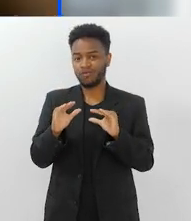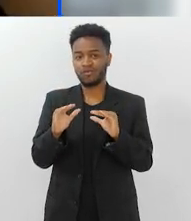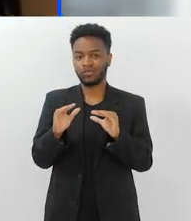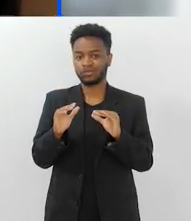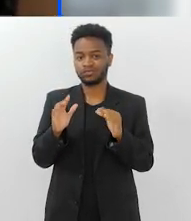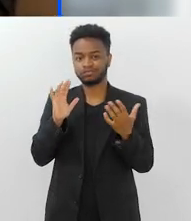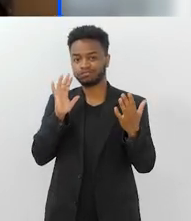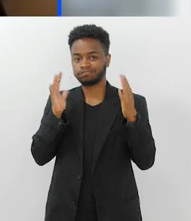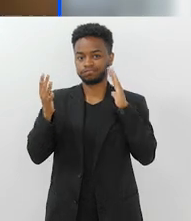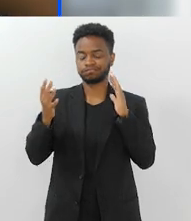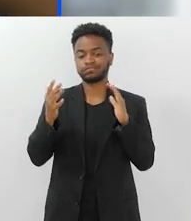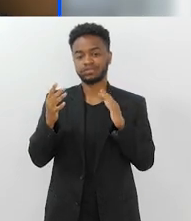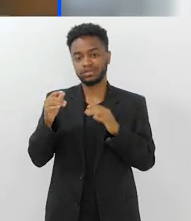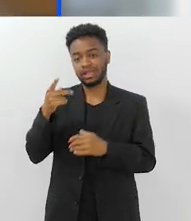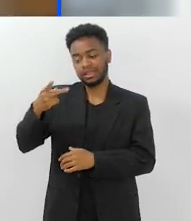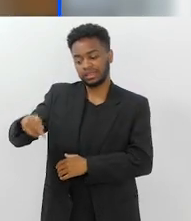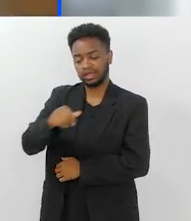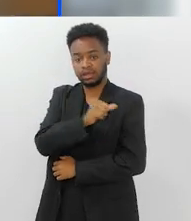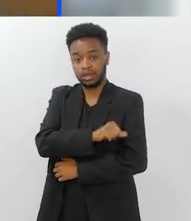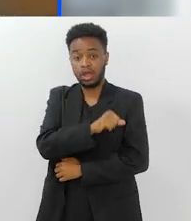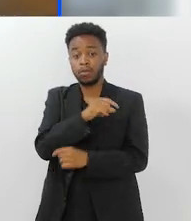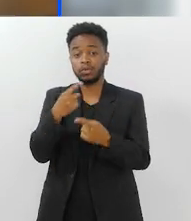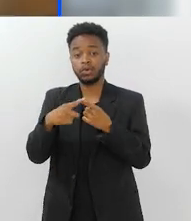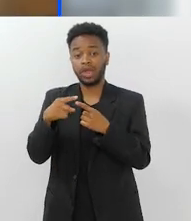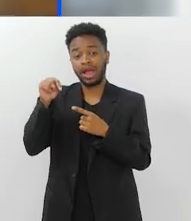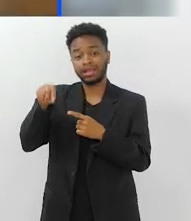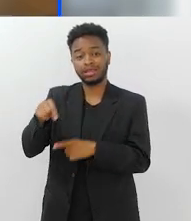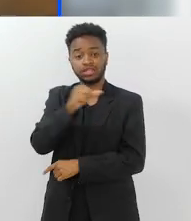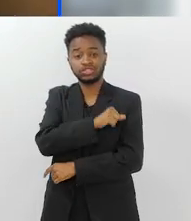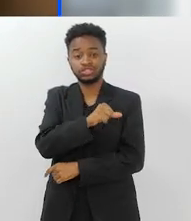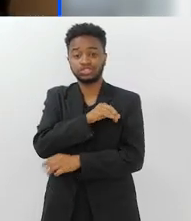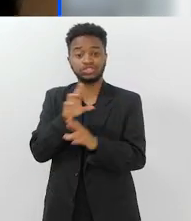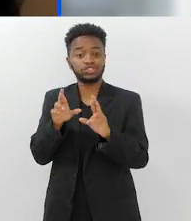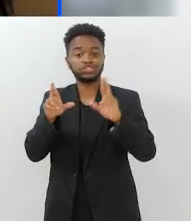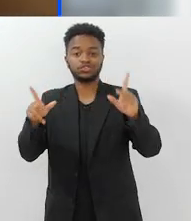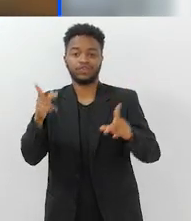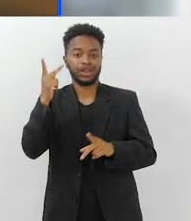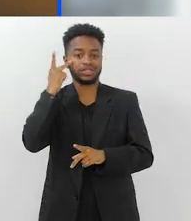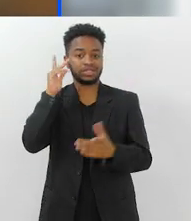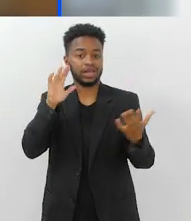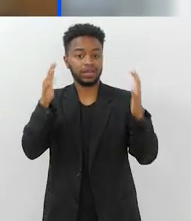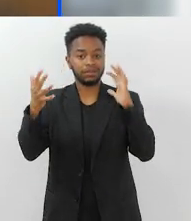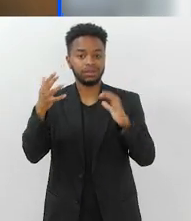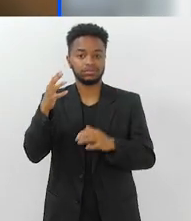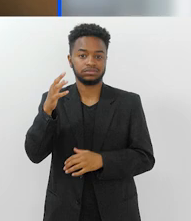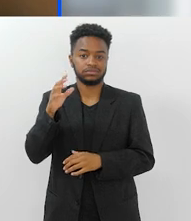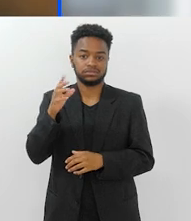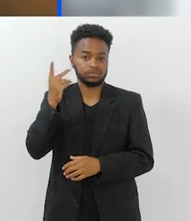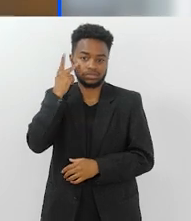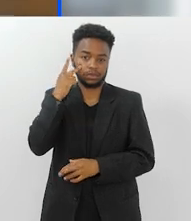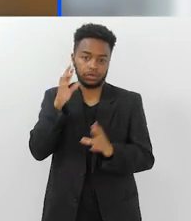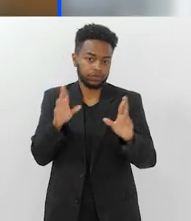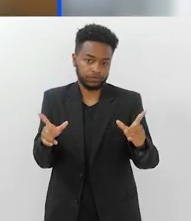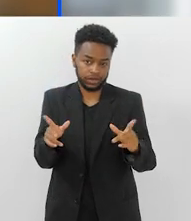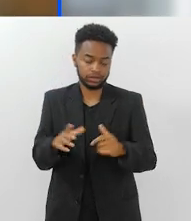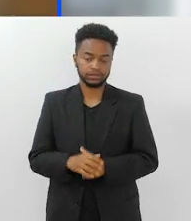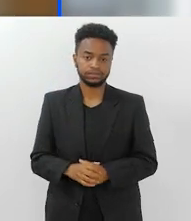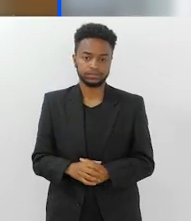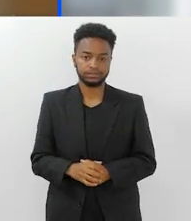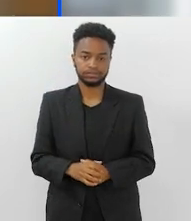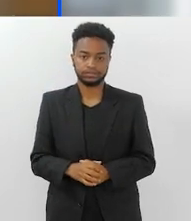mora no Rio de Janeiro, onde as condições térmicas do Rio de Janeiro são diferentes do município de São Paulo, né?